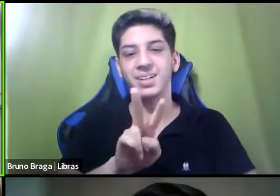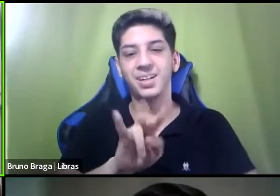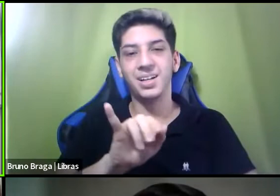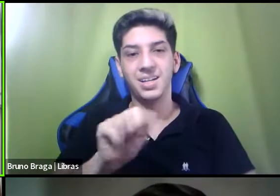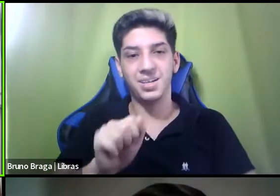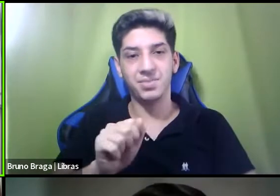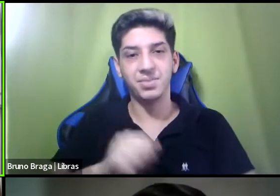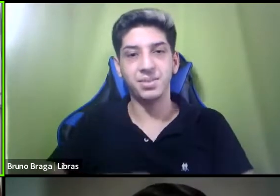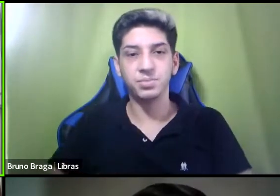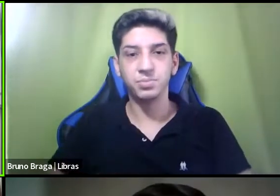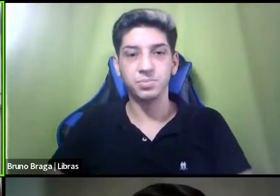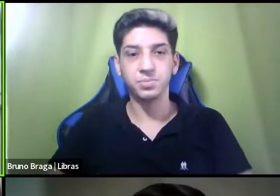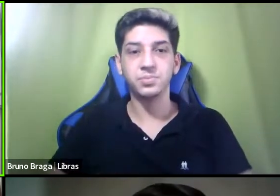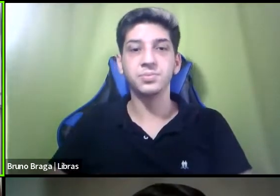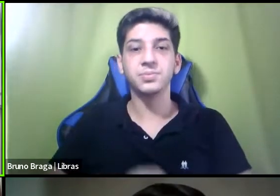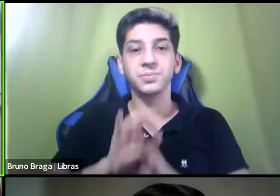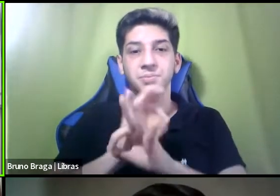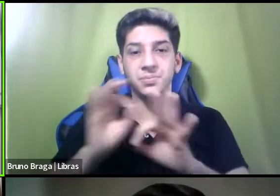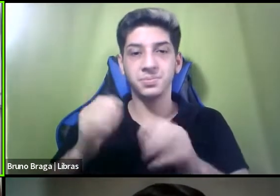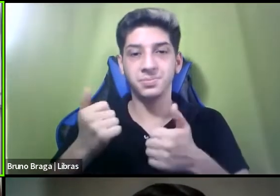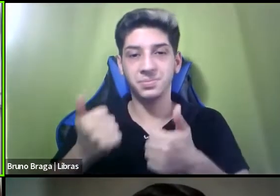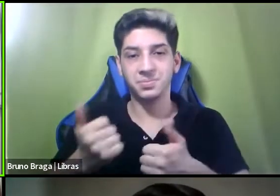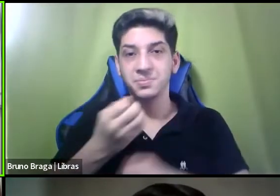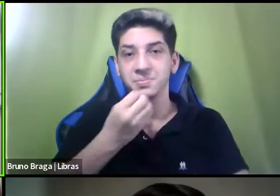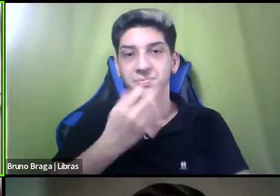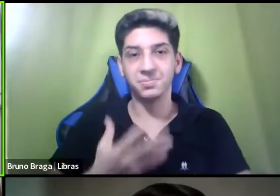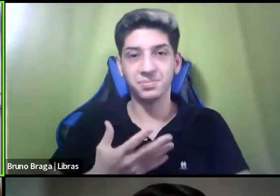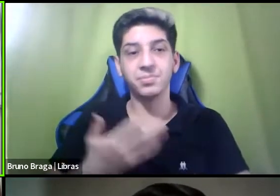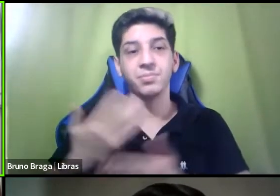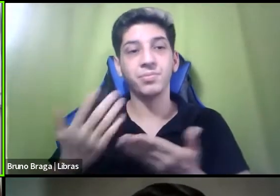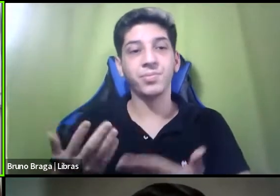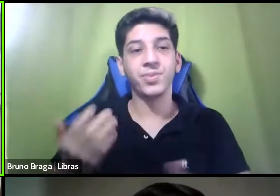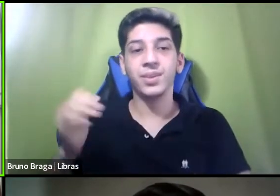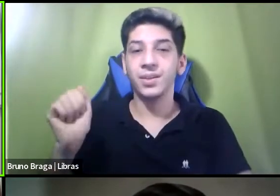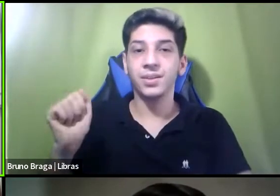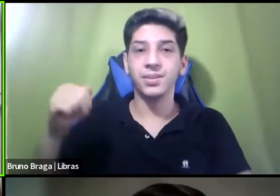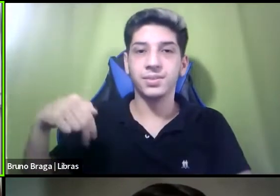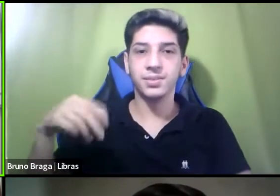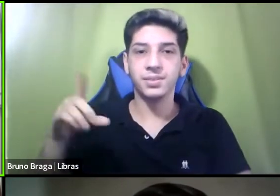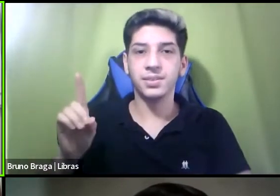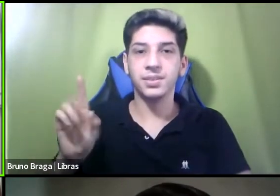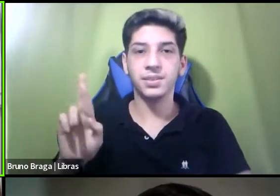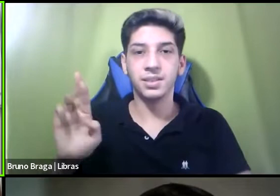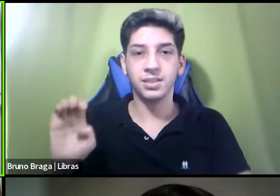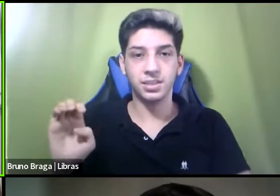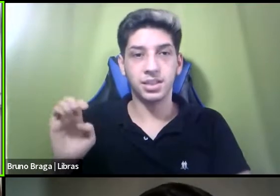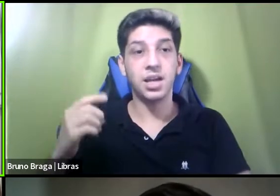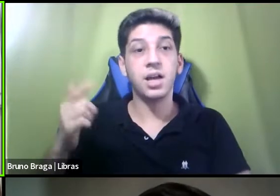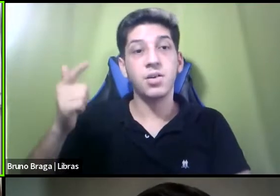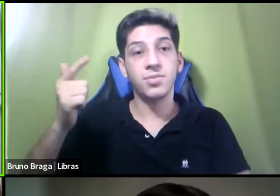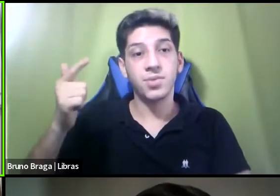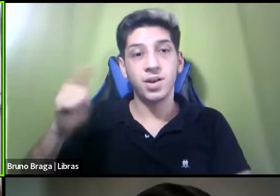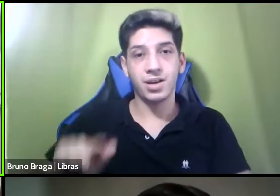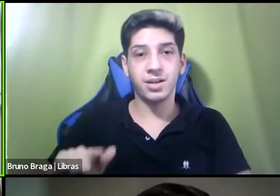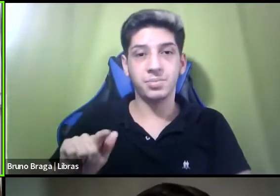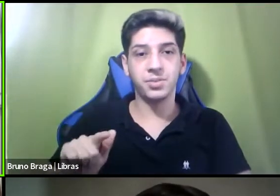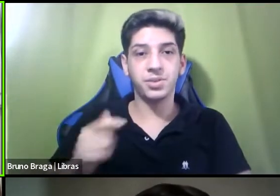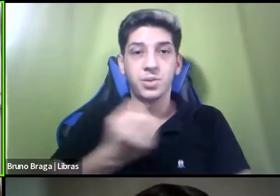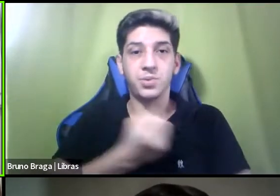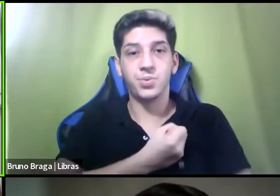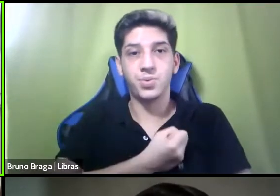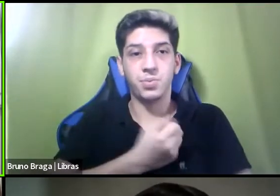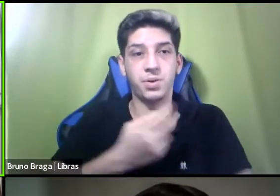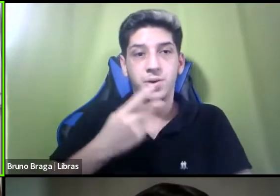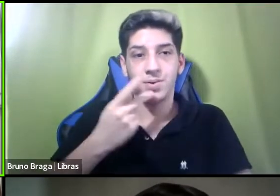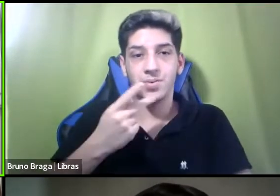Ótimo muito bem André eu vou repetir aqui esse número que eu falei